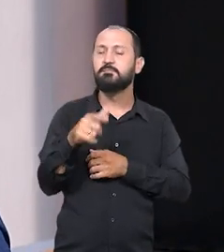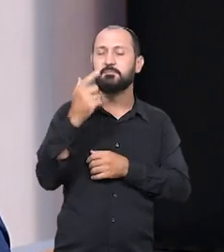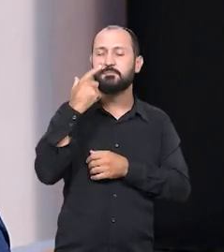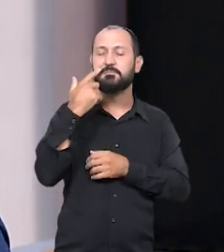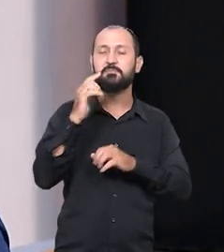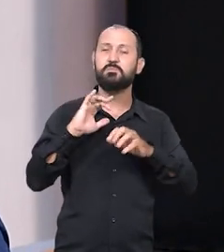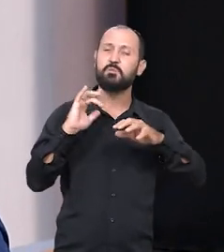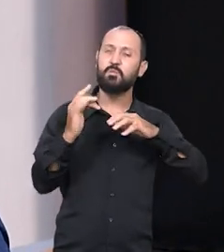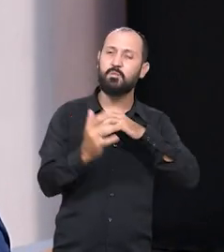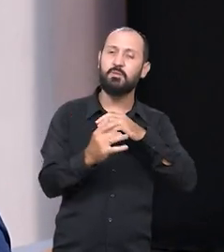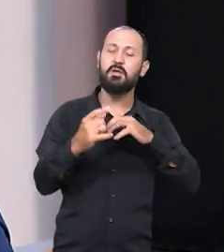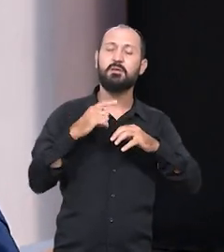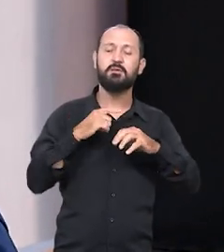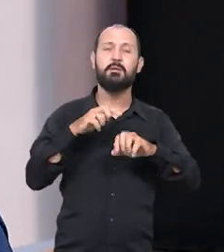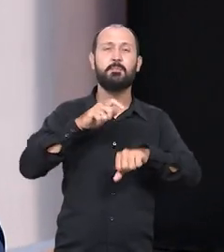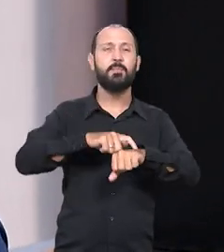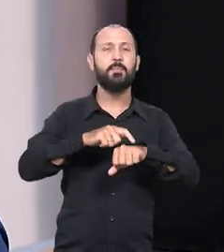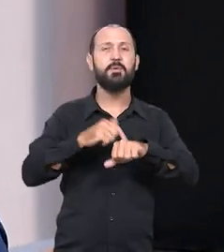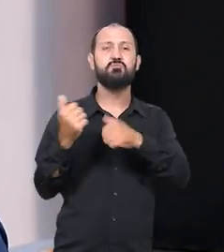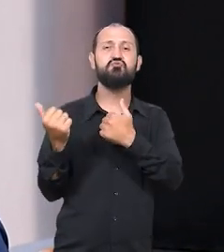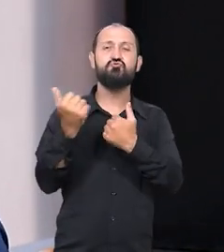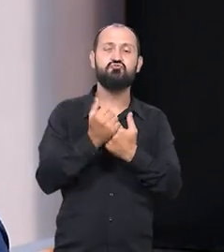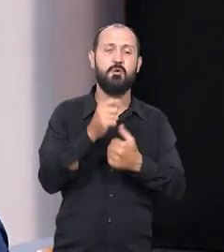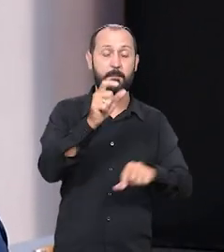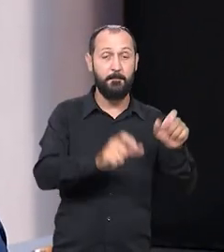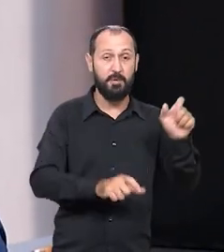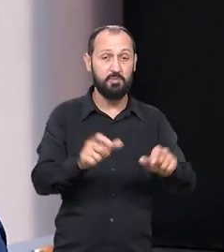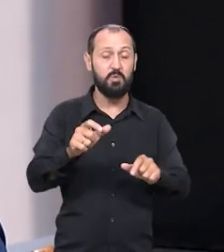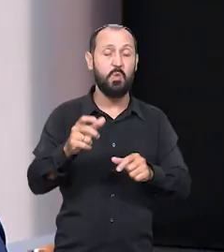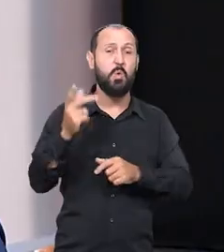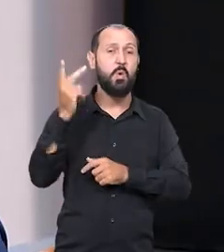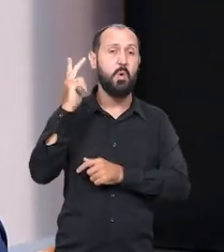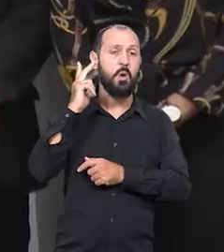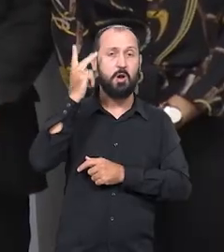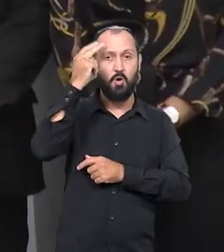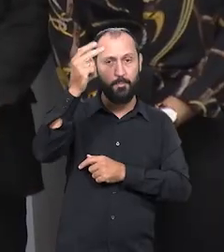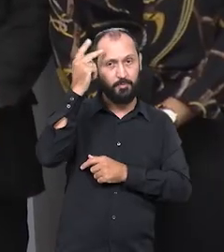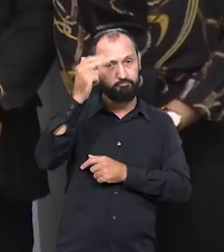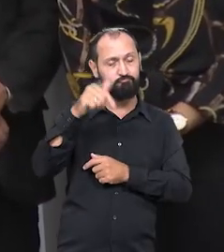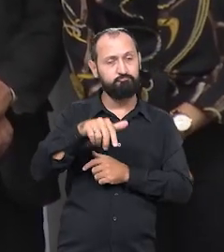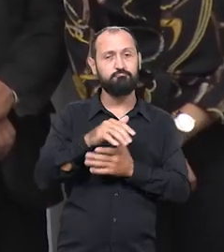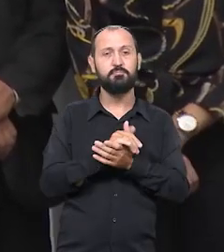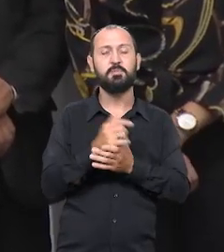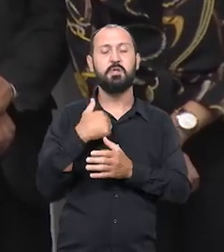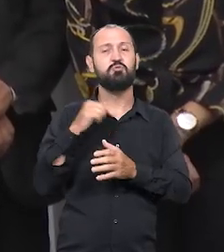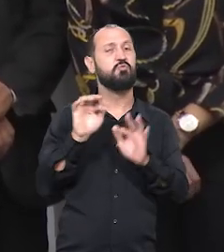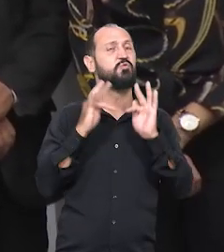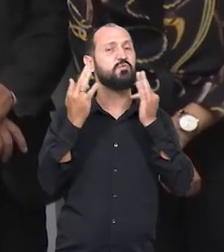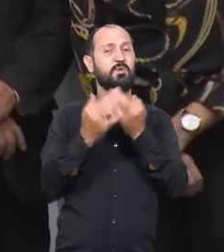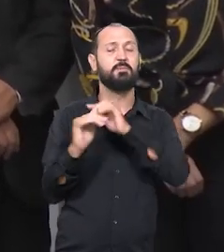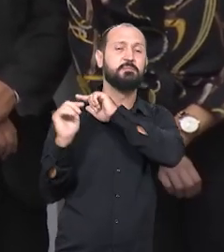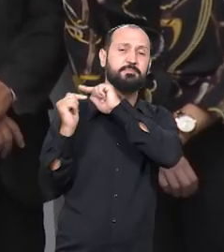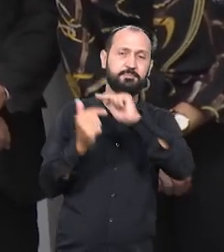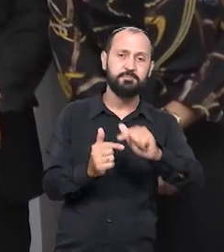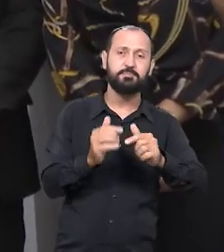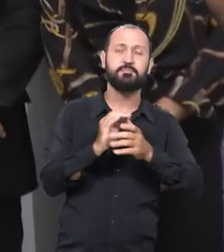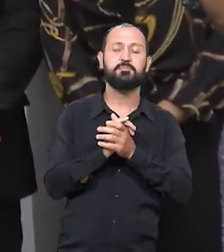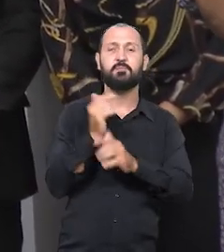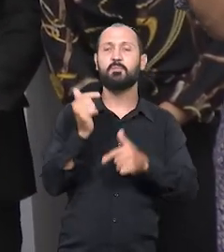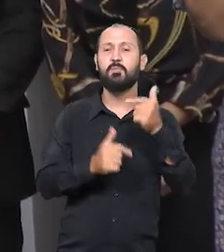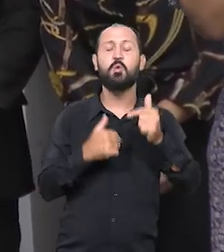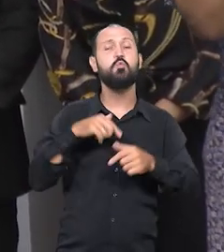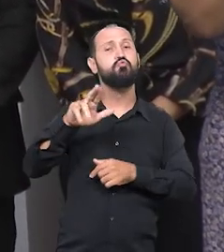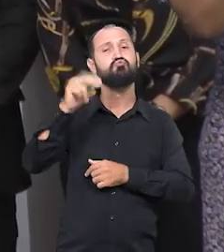sociais deram voz a muitas pessoas comuns. Como eu disse no início, eu não venho de família tradicional na política, eu nunca